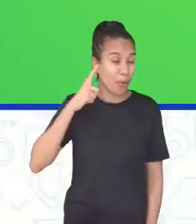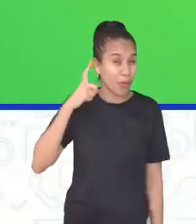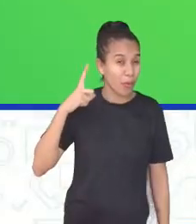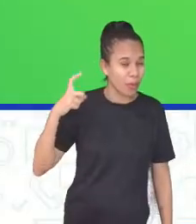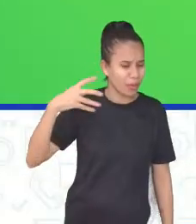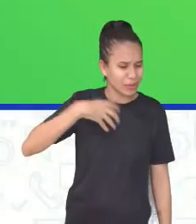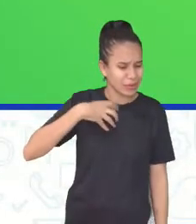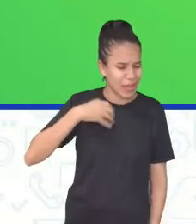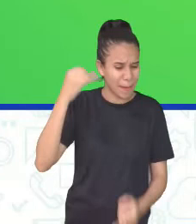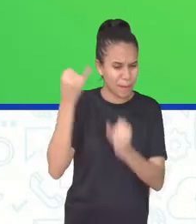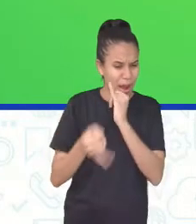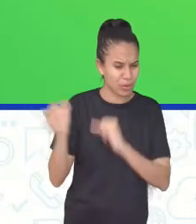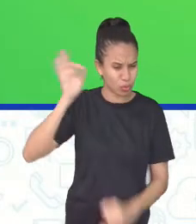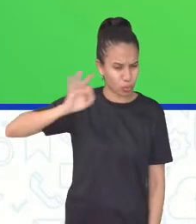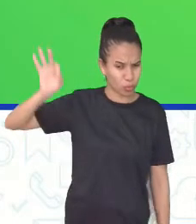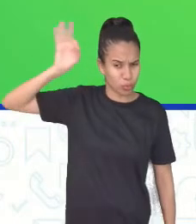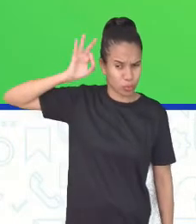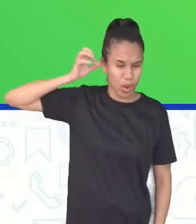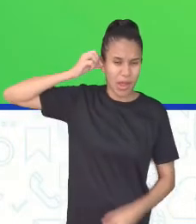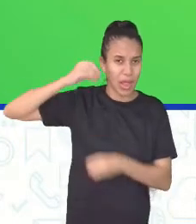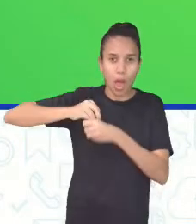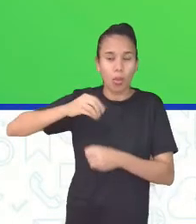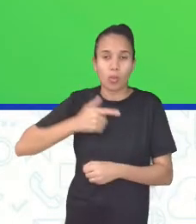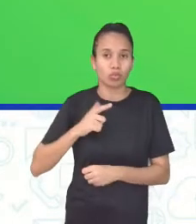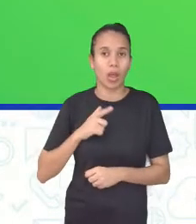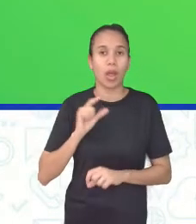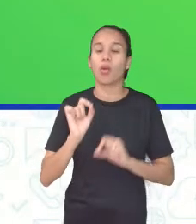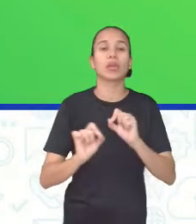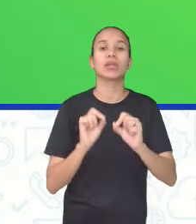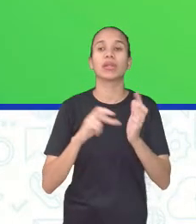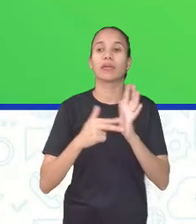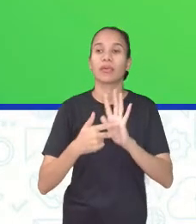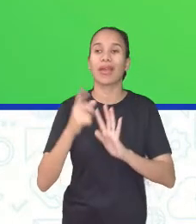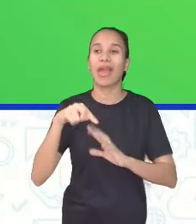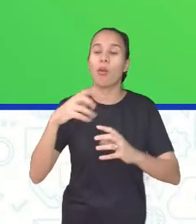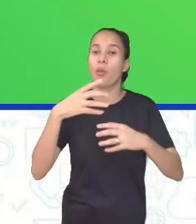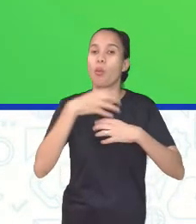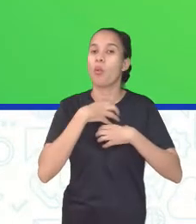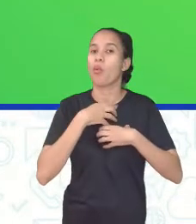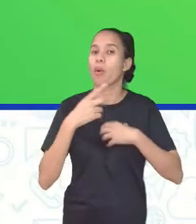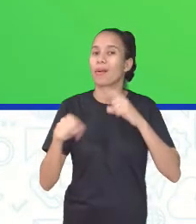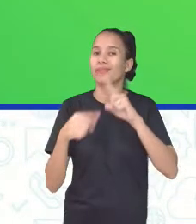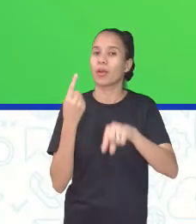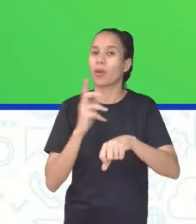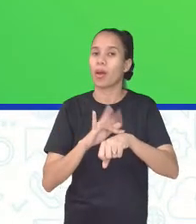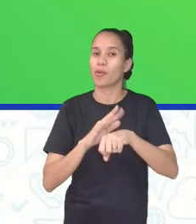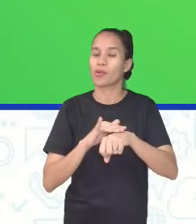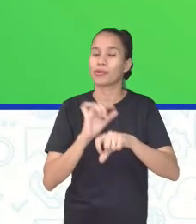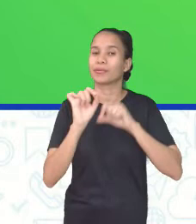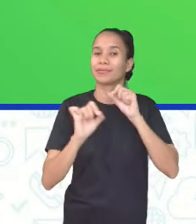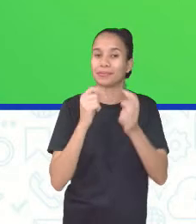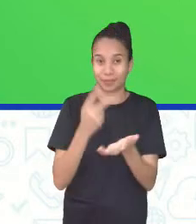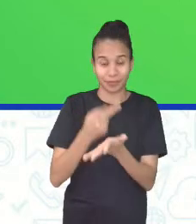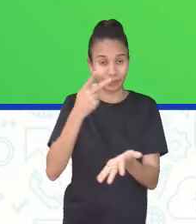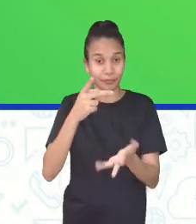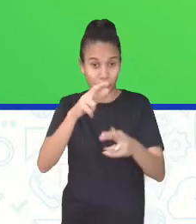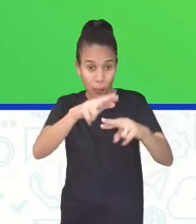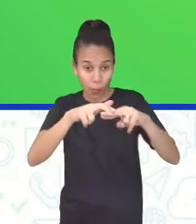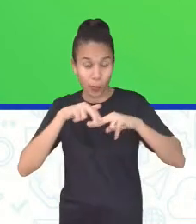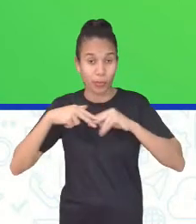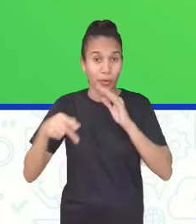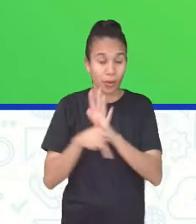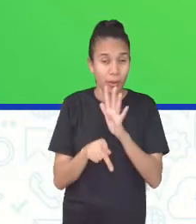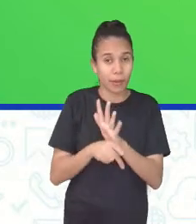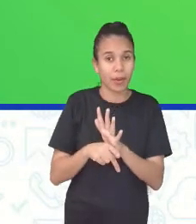O que é que isso acontece? O zumbido é um sintoma, não é uma doença. Olha o que acontece. É causado pela